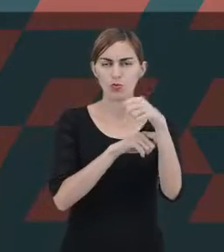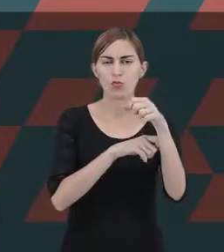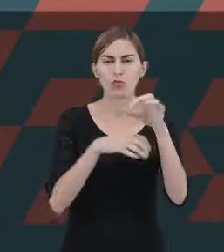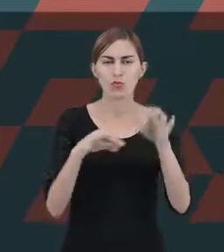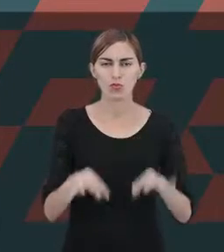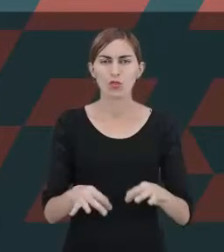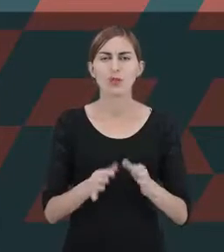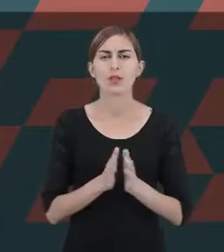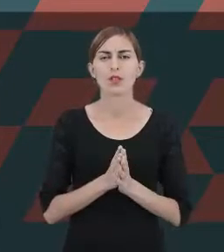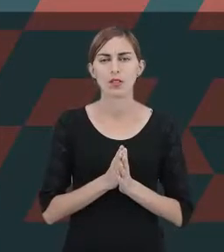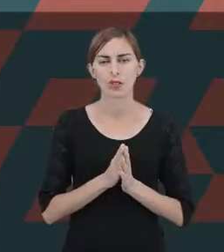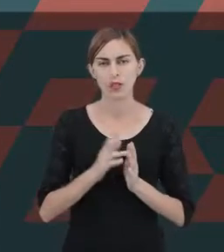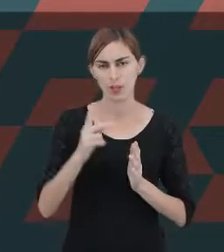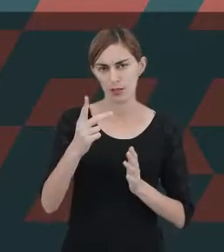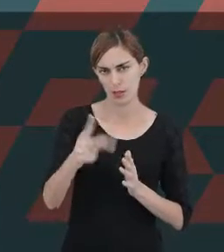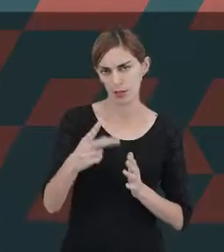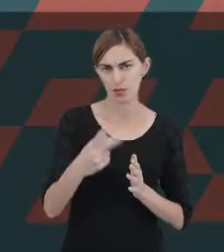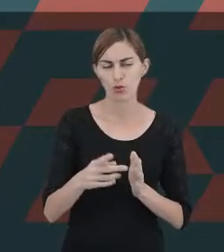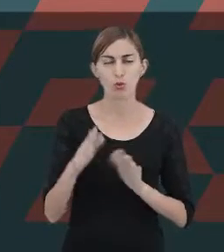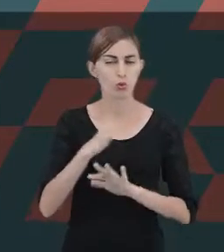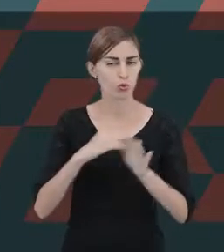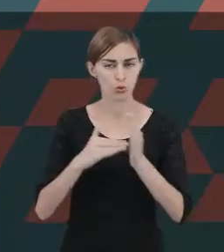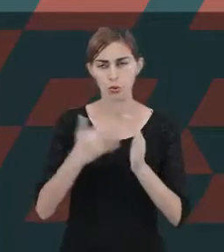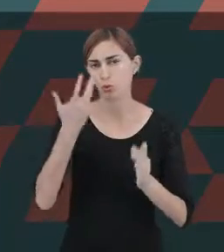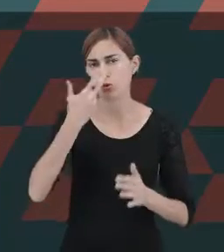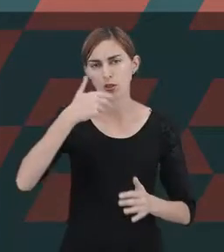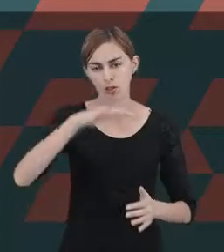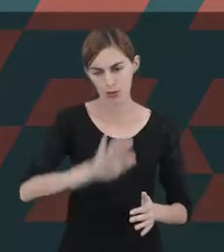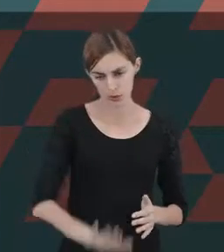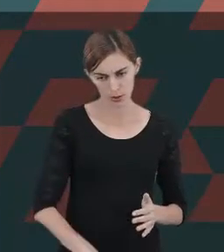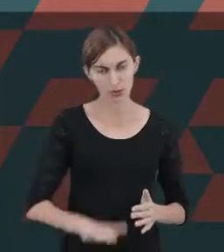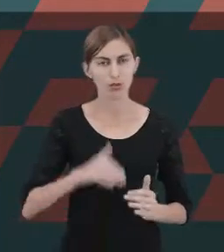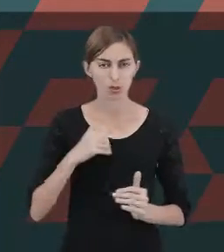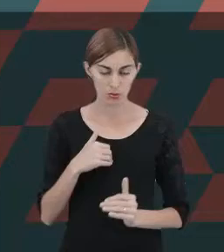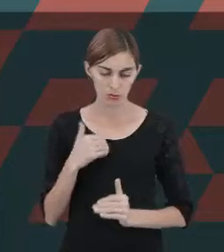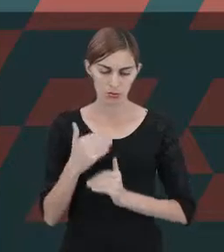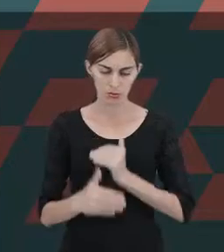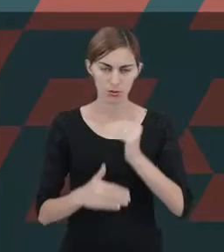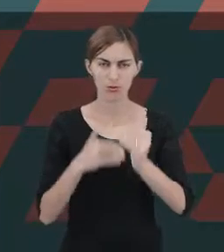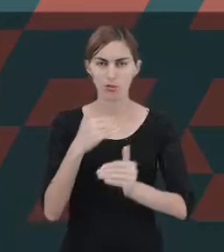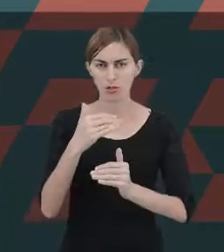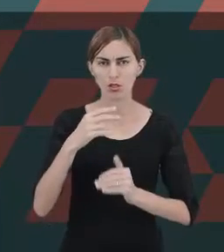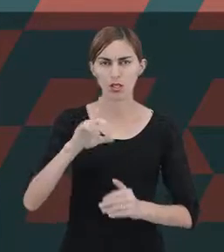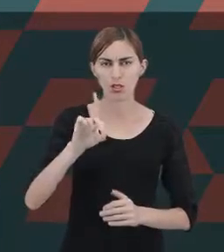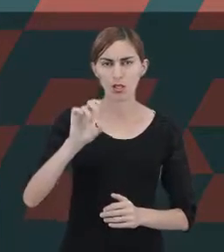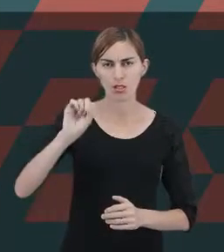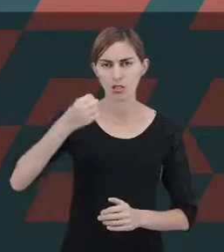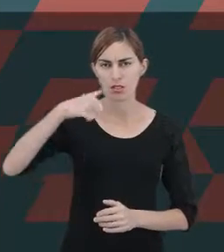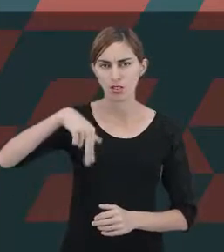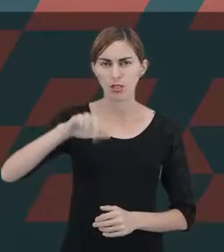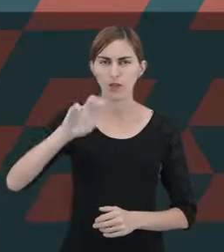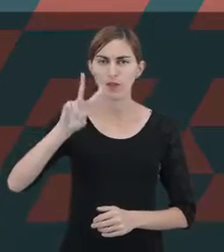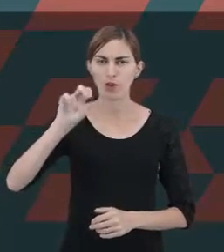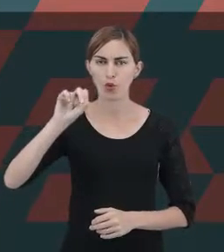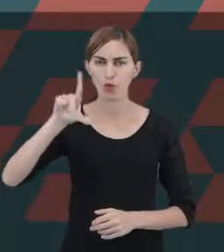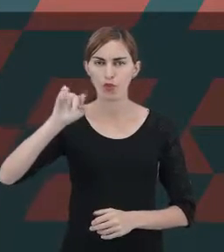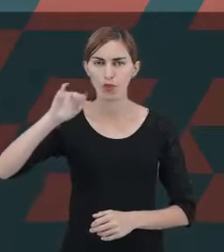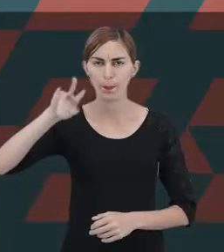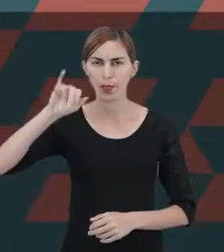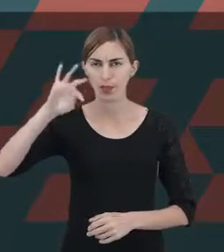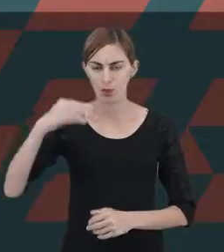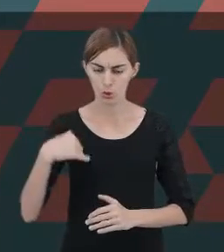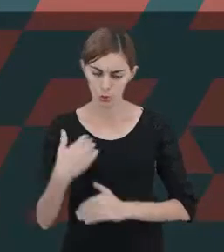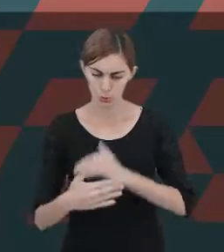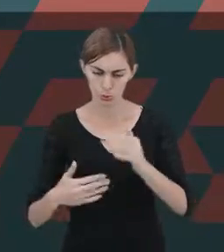de que toda criança, no decorrer do seu desenvolvimento, ela passa primeiro por uma